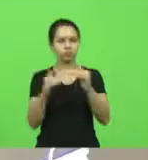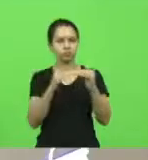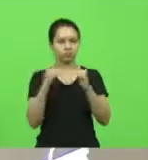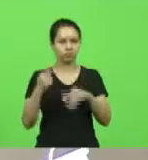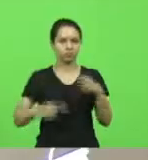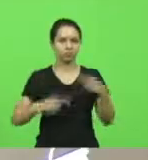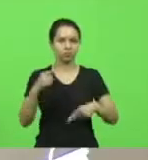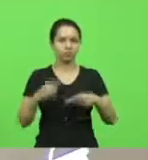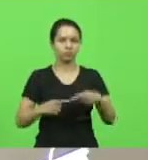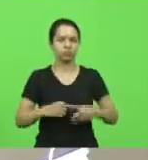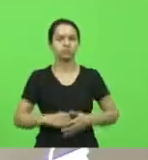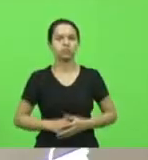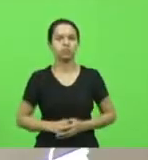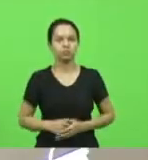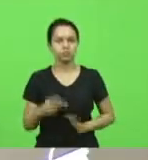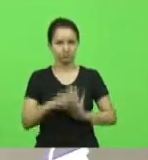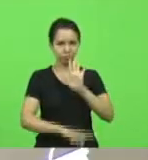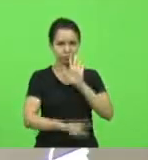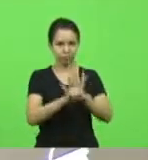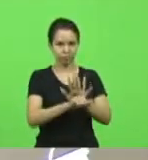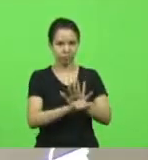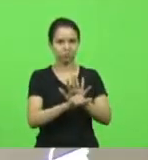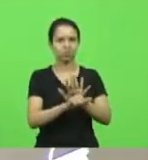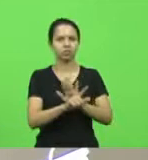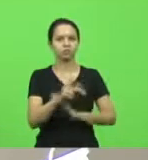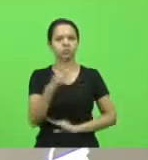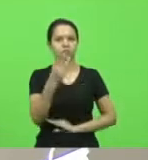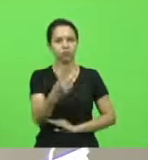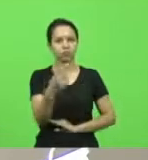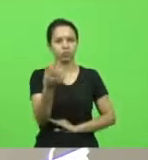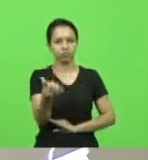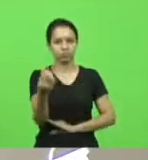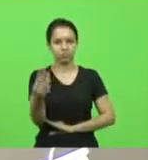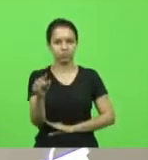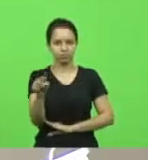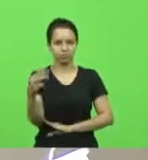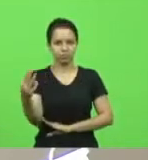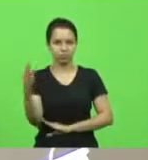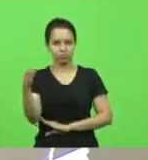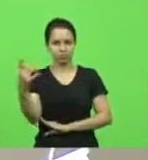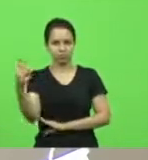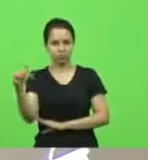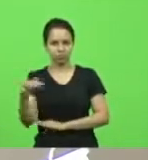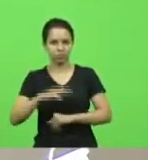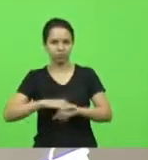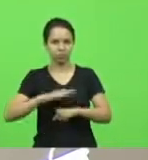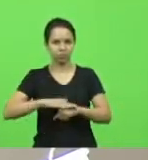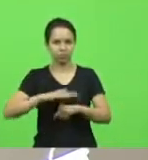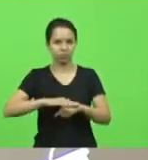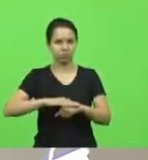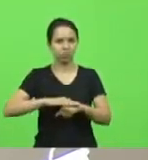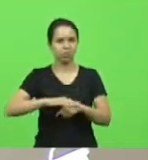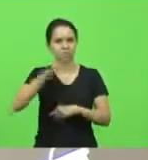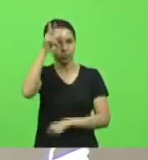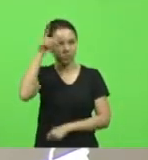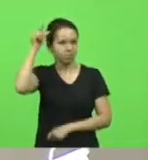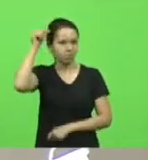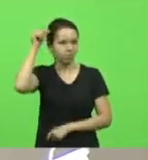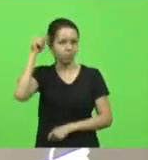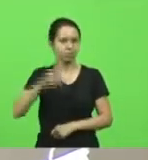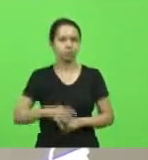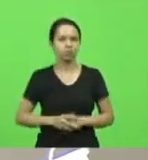votação em torno único do projeto de lei 363.3.2017, autor deputada Dirce Ederscheid. Este